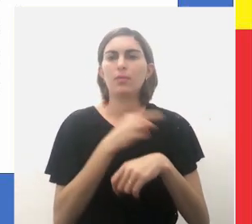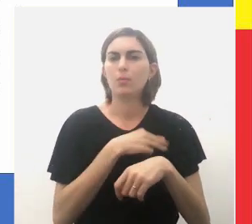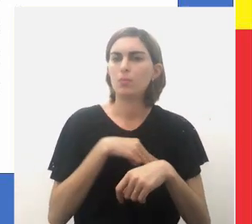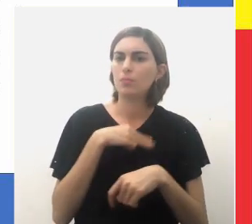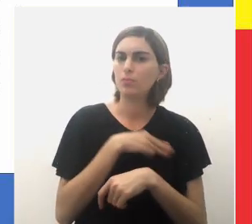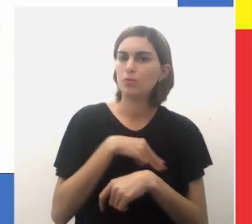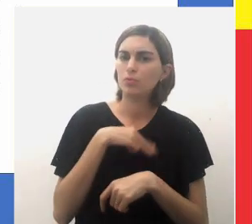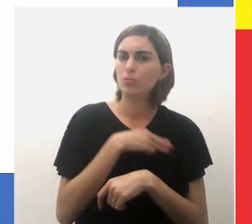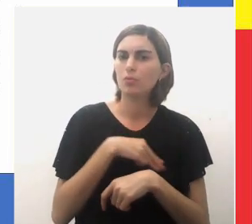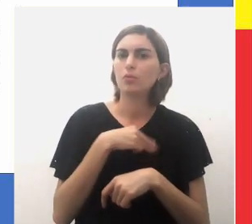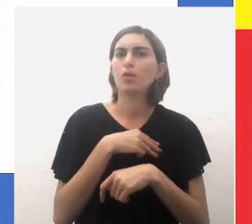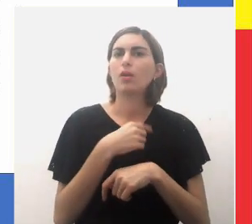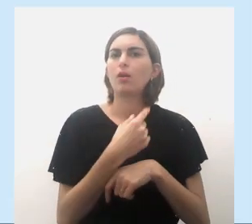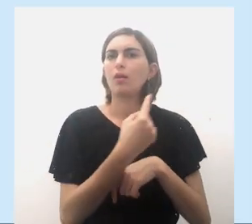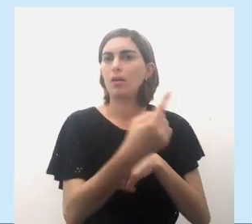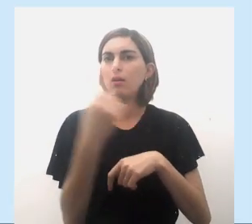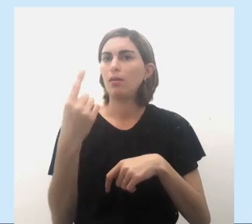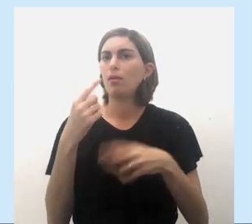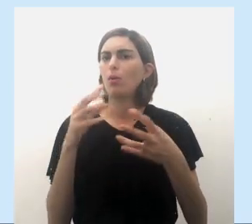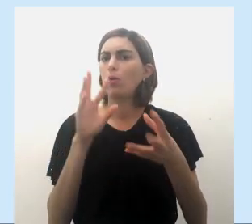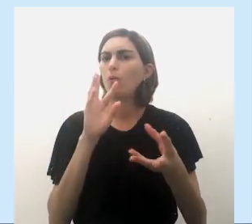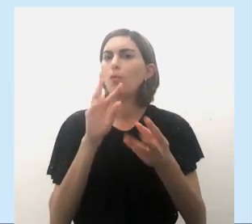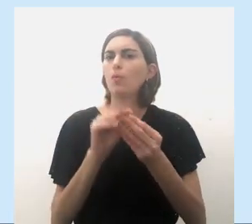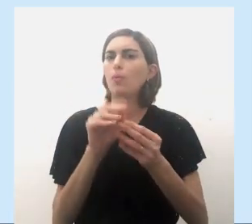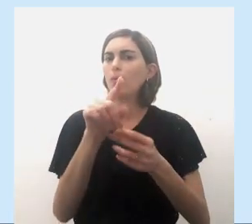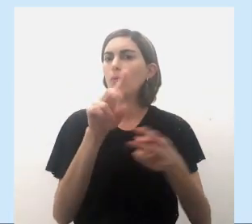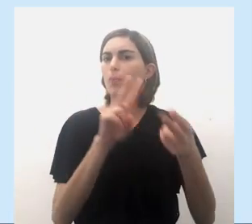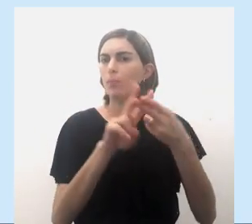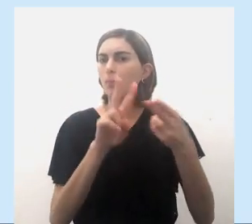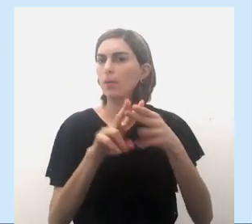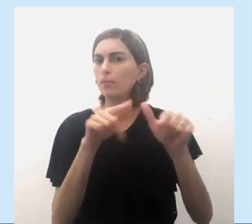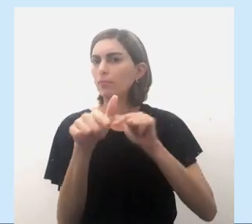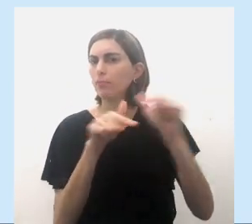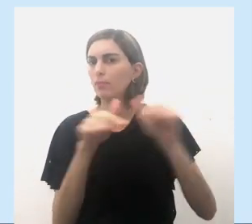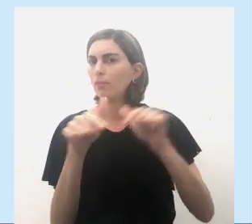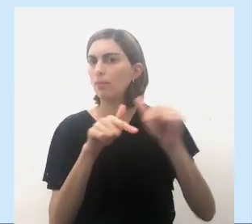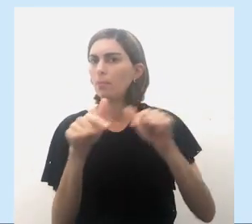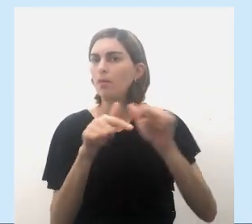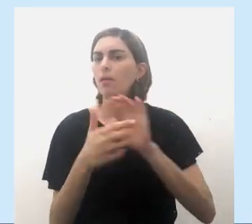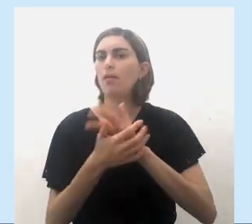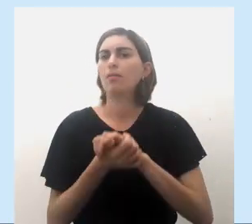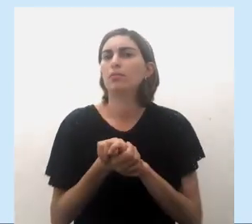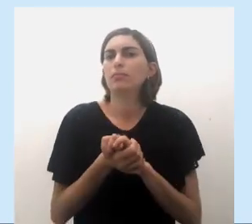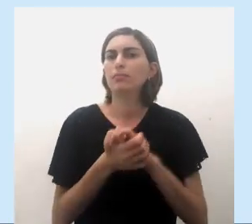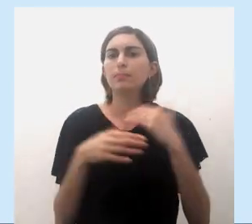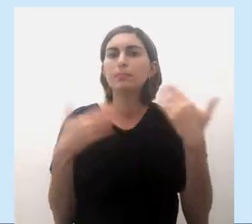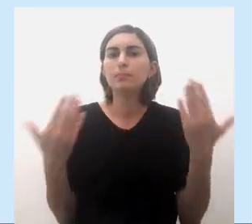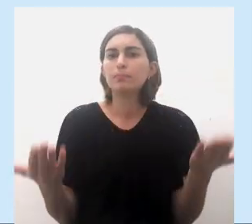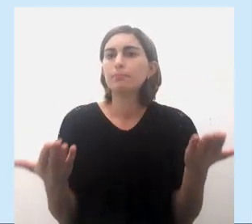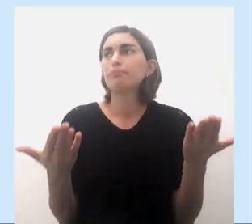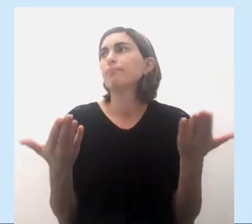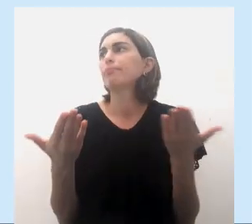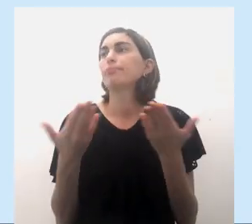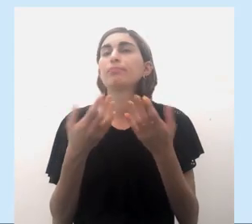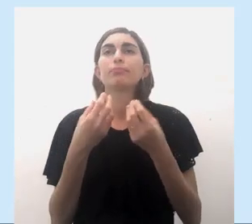missionários. Então, o cara, todo jeito, ele ficava preso ao trabalho, não é isso? Mesmo